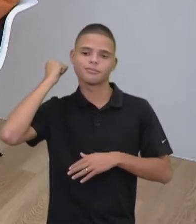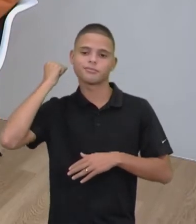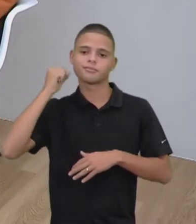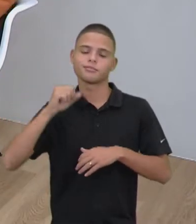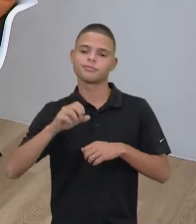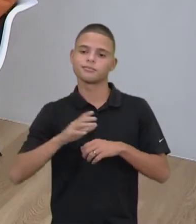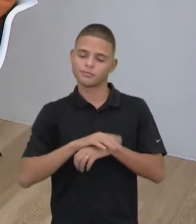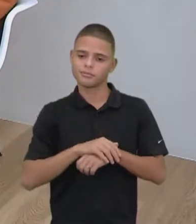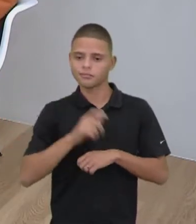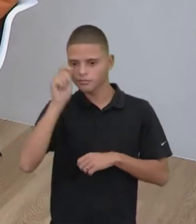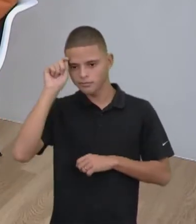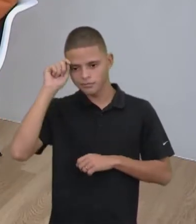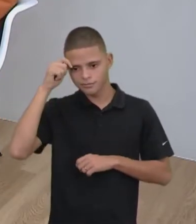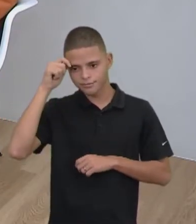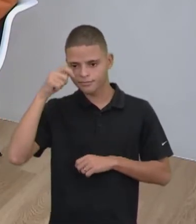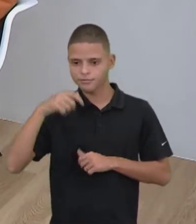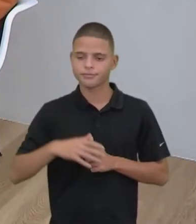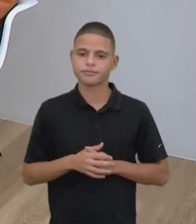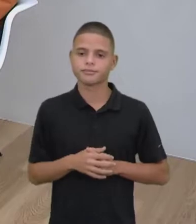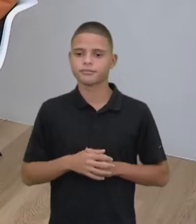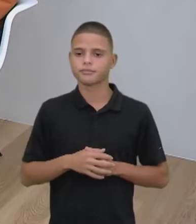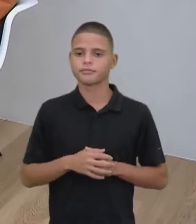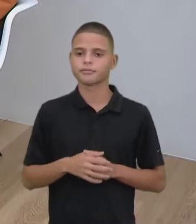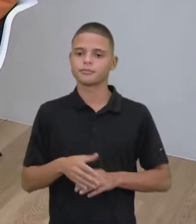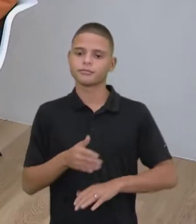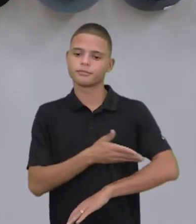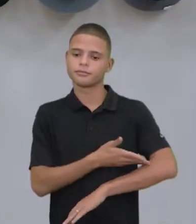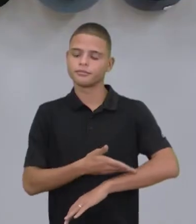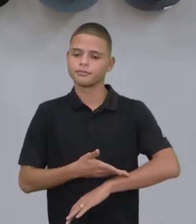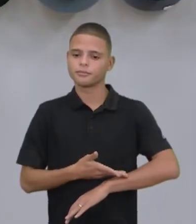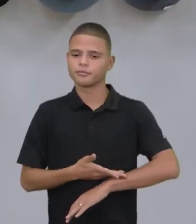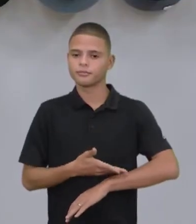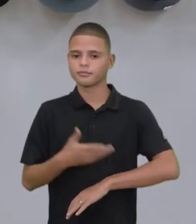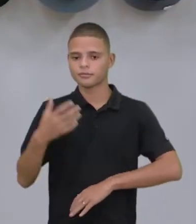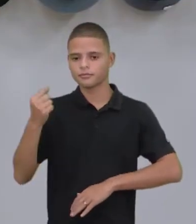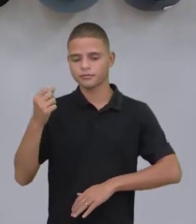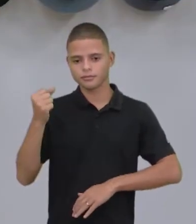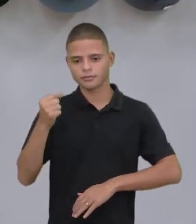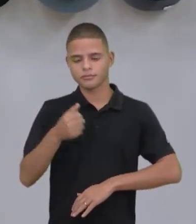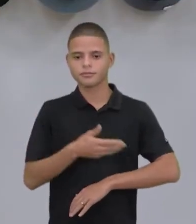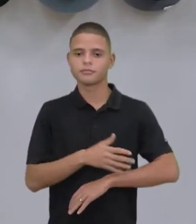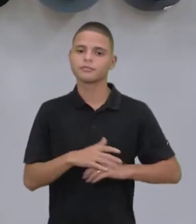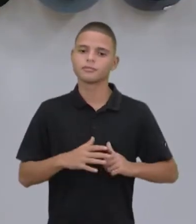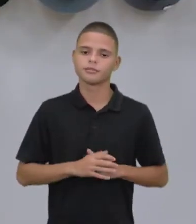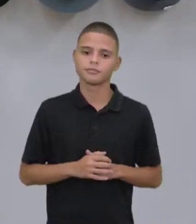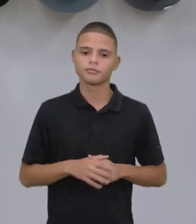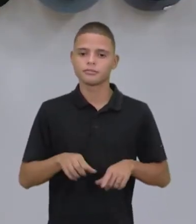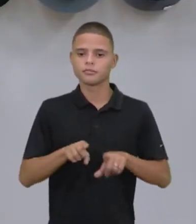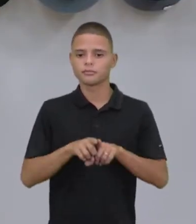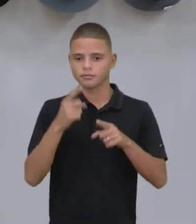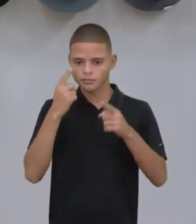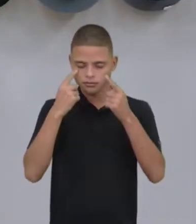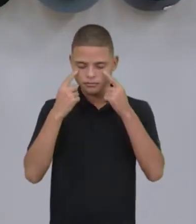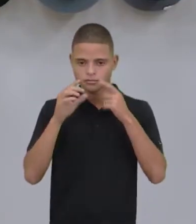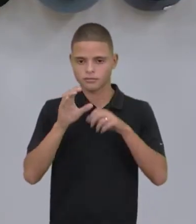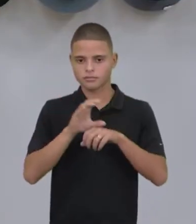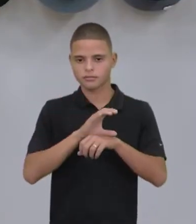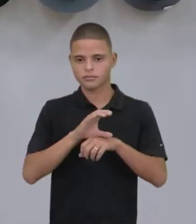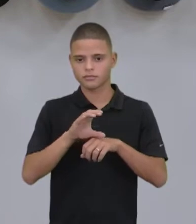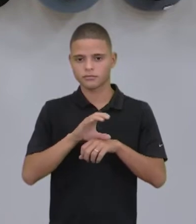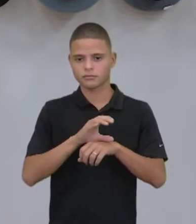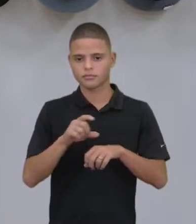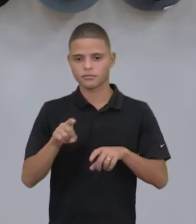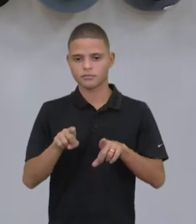coquezinho, ele é amarradinho, tenho pele clara, uso óculos e tenho olhos castanhos também.